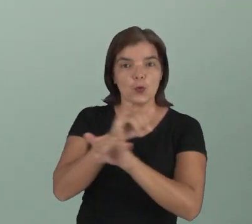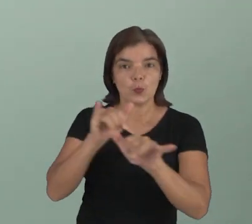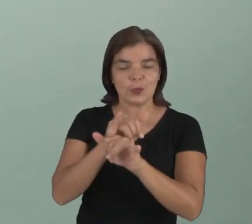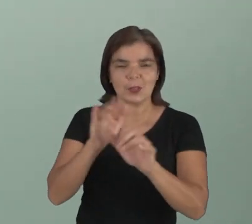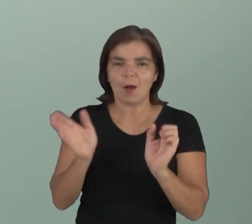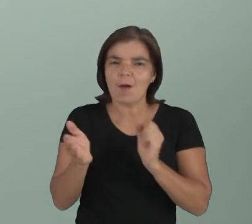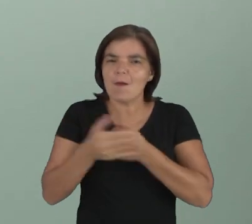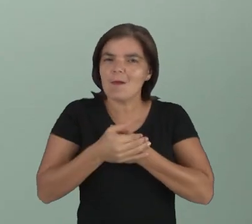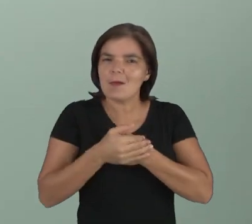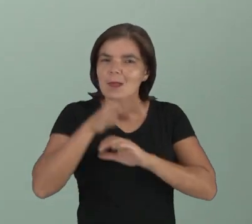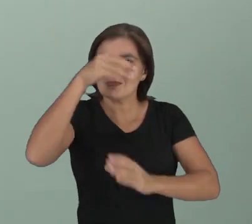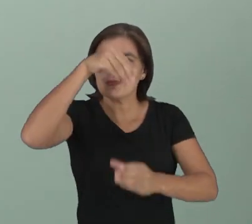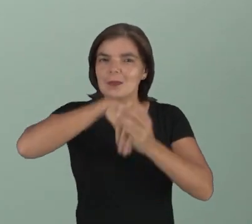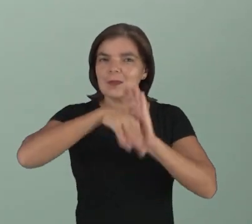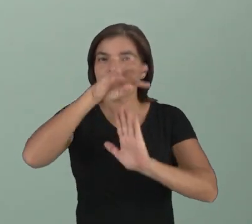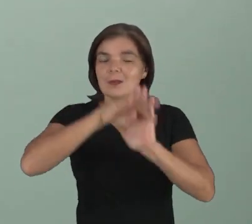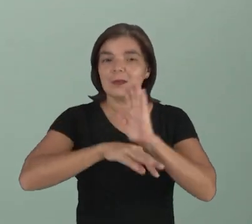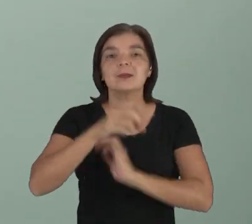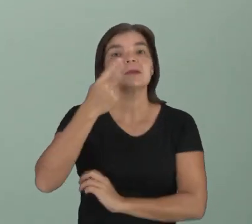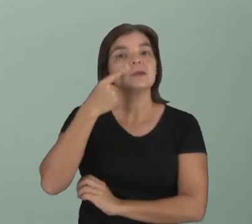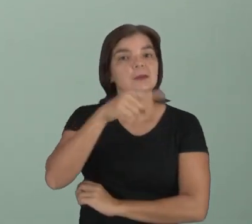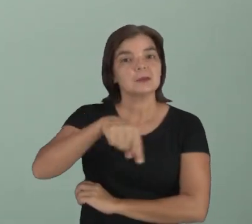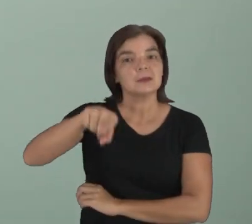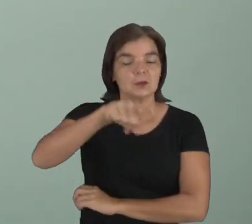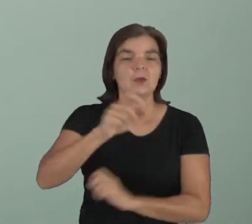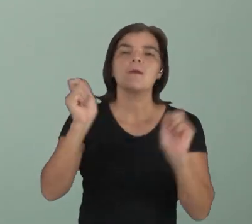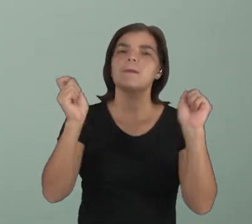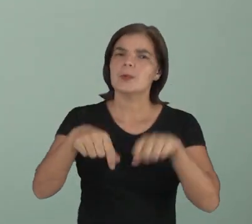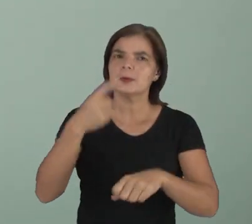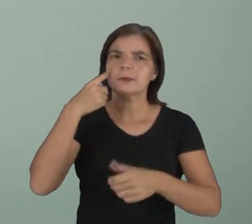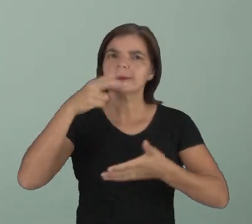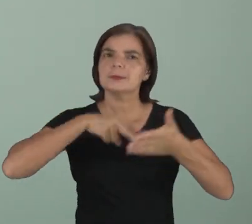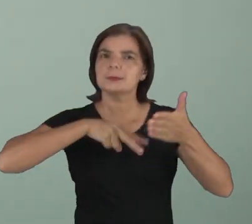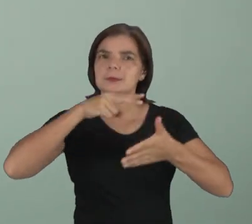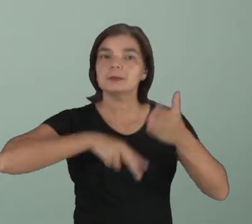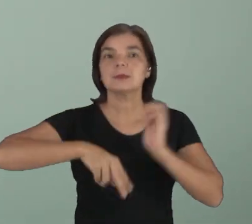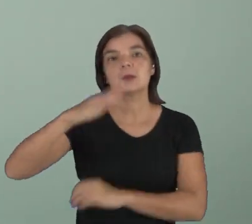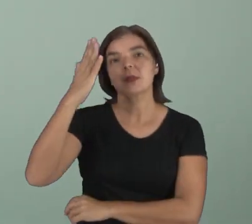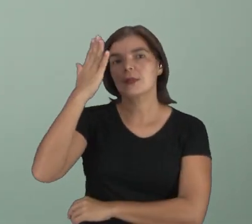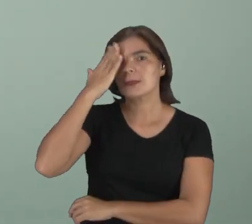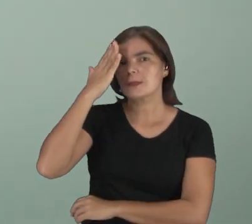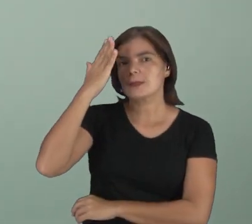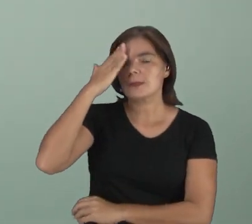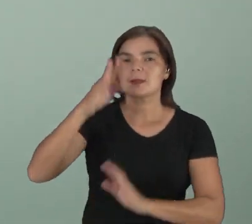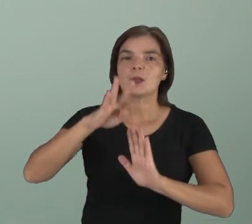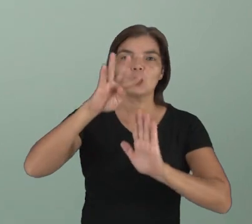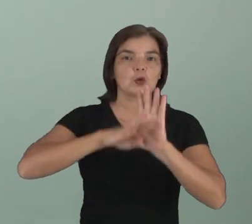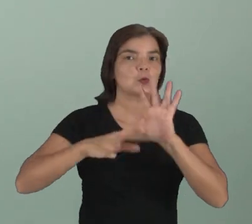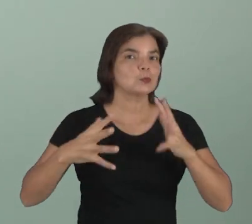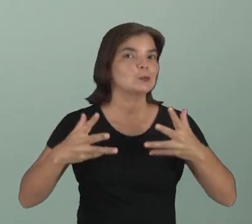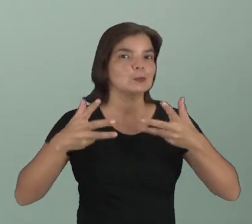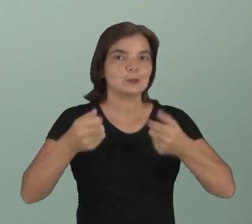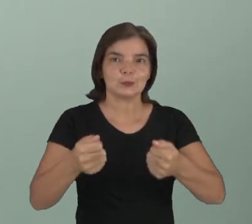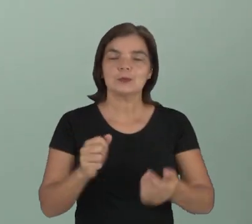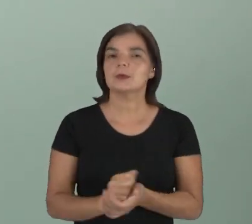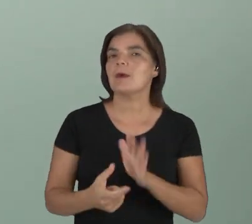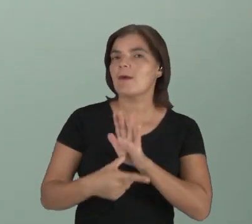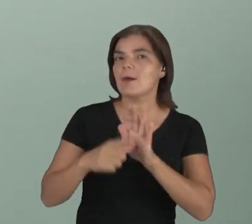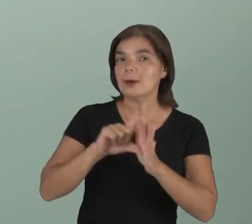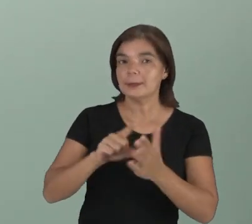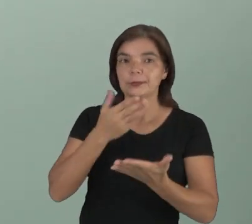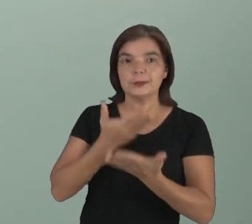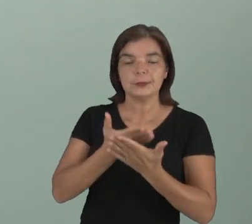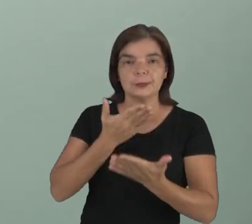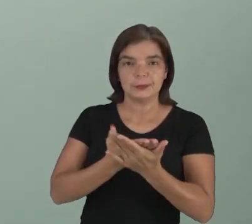explícitas. Queremos fazer com que vocês possam ler e entender um texto por completo. Antes de